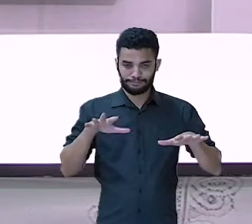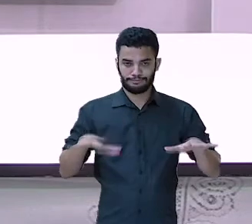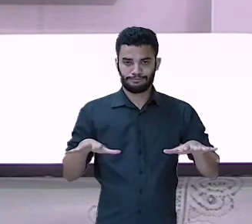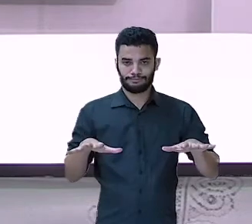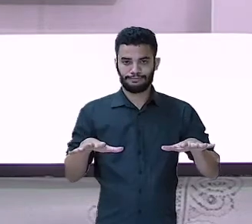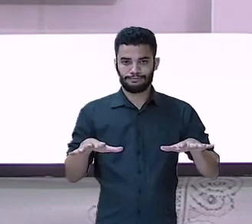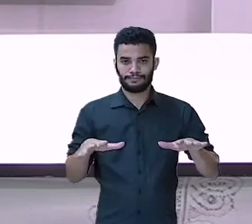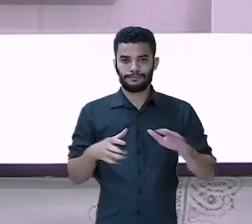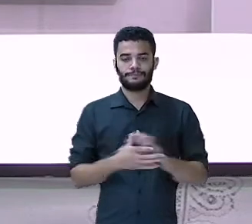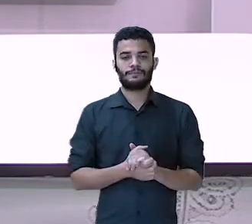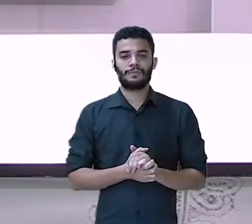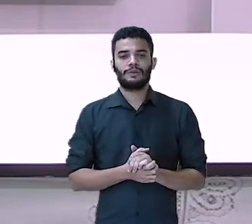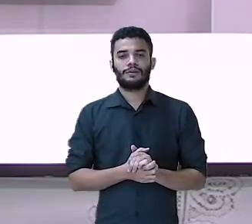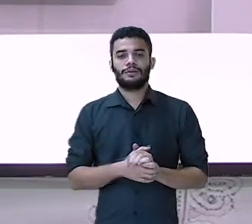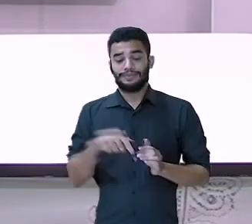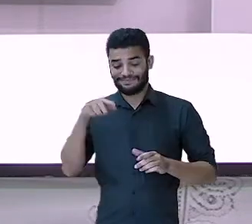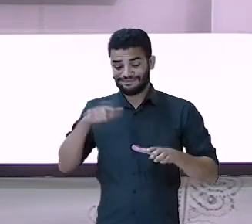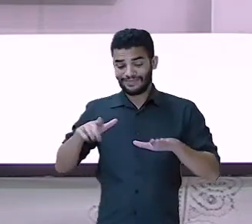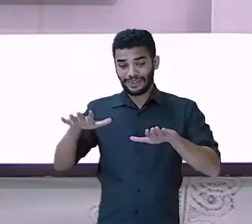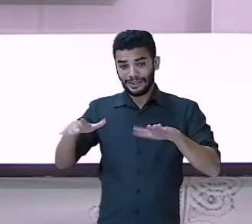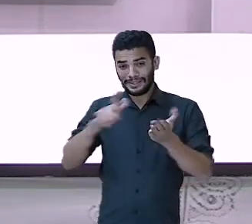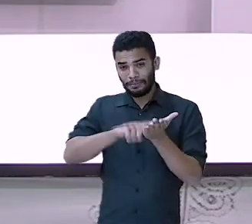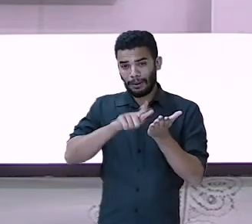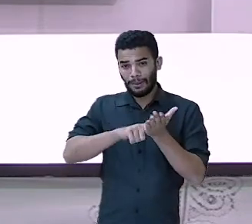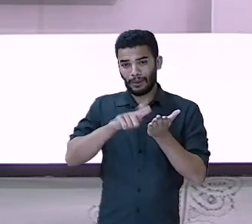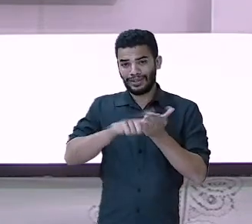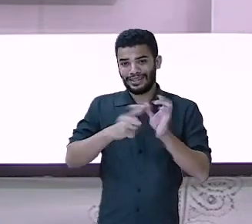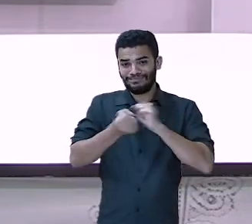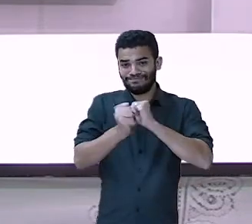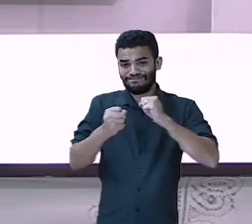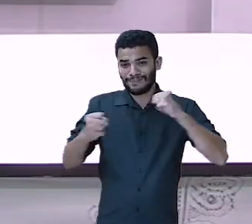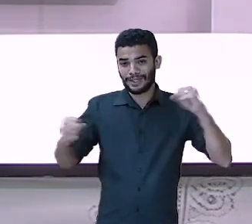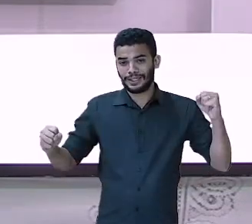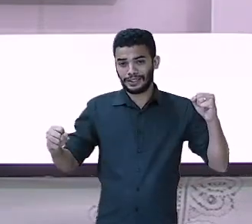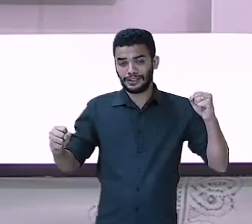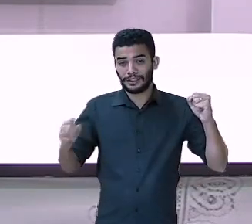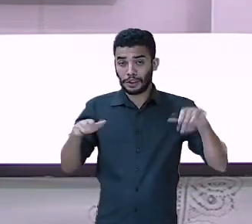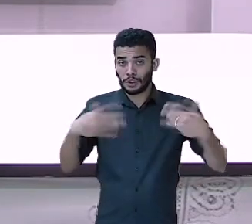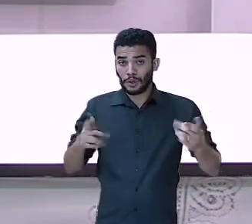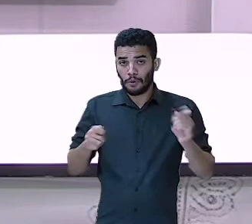da cartolina seria o suficiente. Então, eu dividi em duas, vou utilizar aqui.